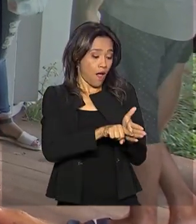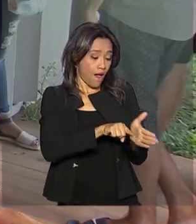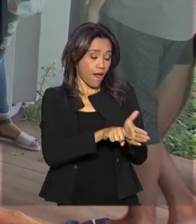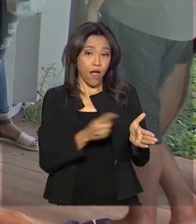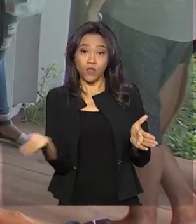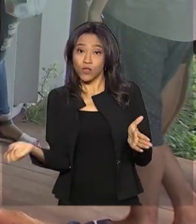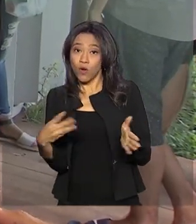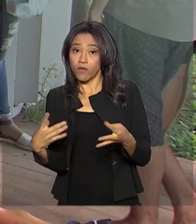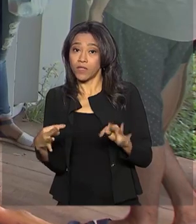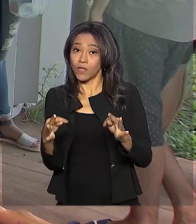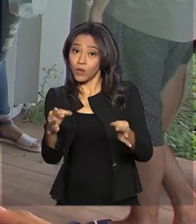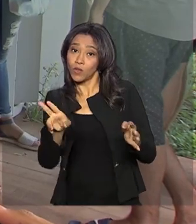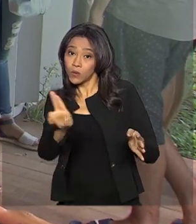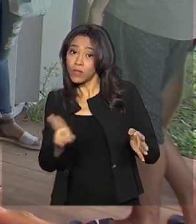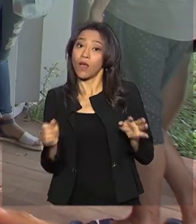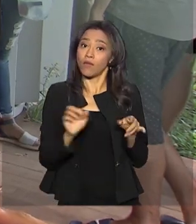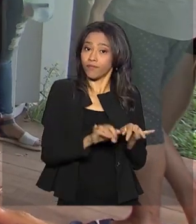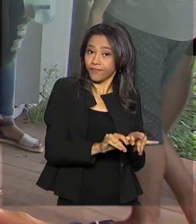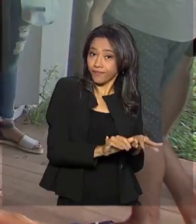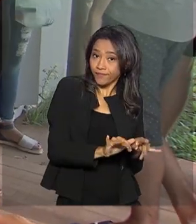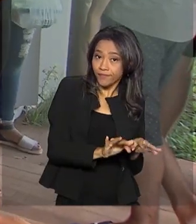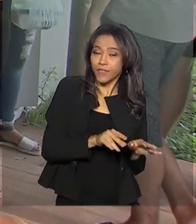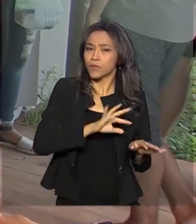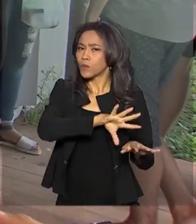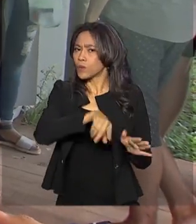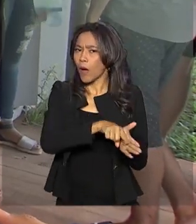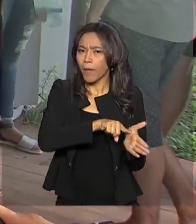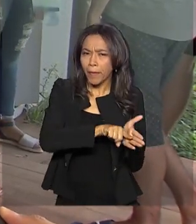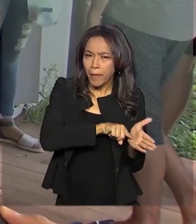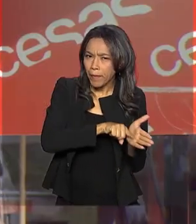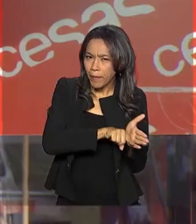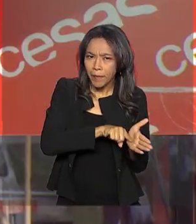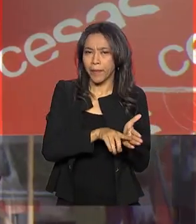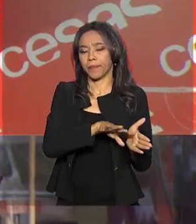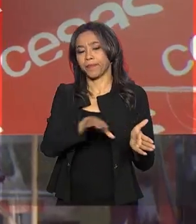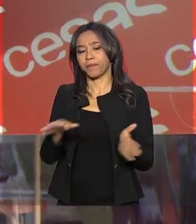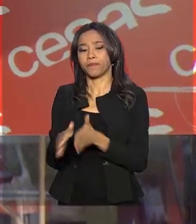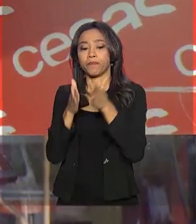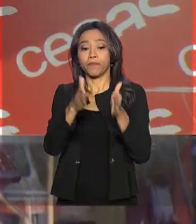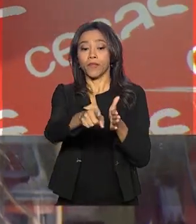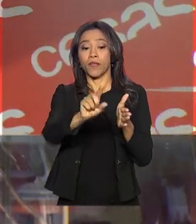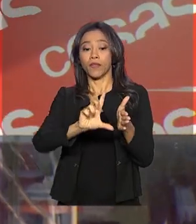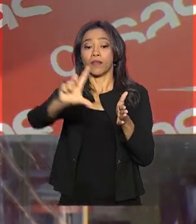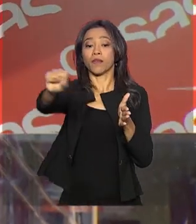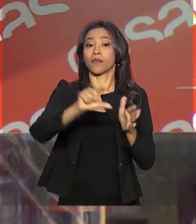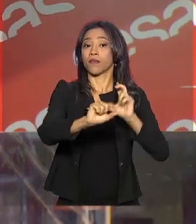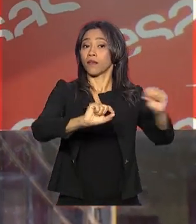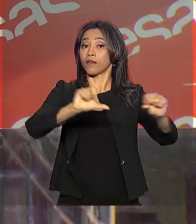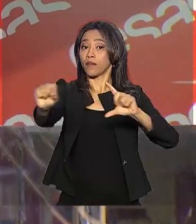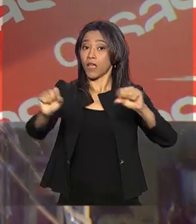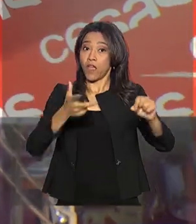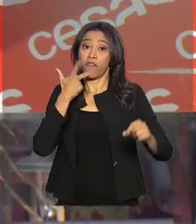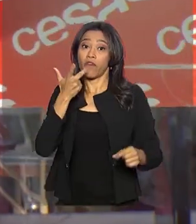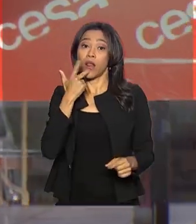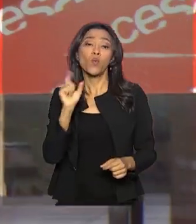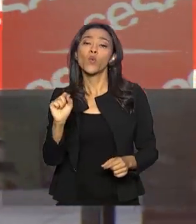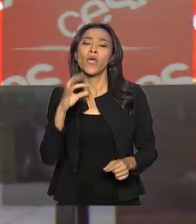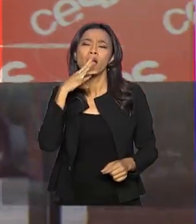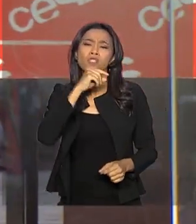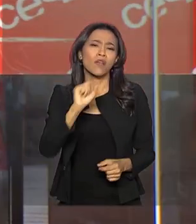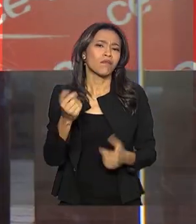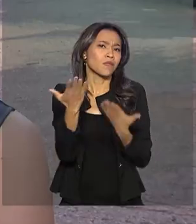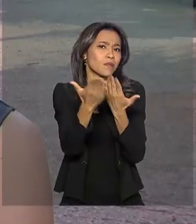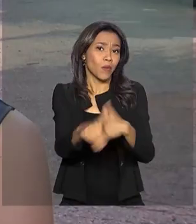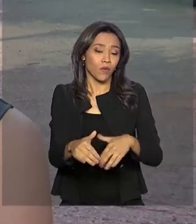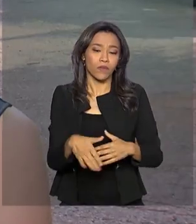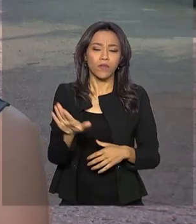tecnologias que estão sendo utilizadas em todas as áreas do conhecimento. Na saída, os candidatos falaram o que acharam das